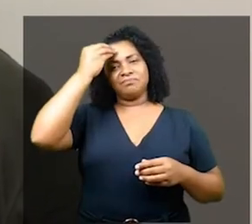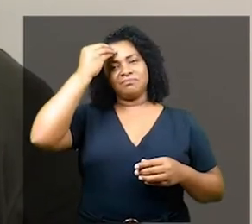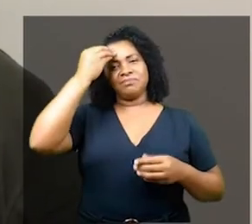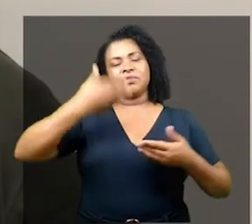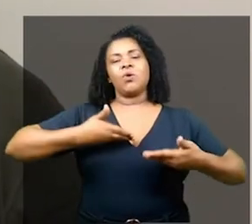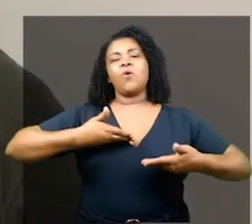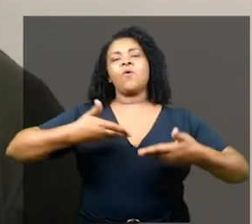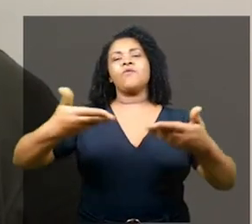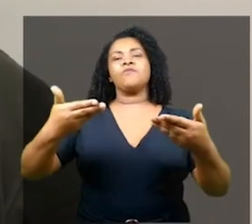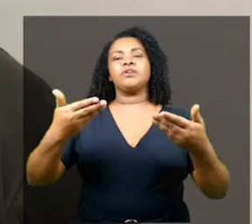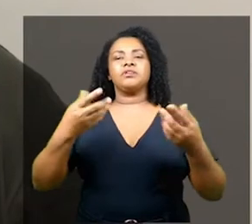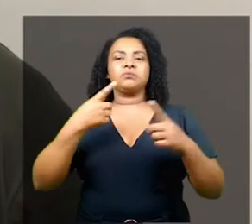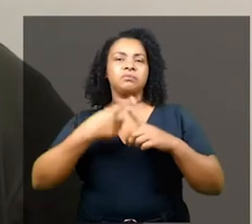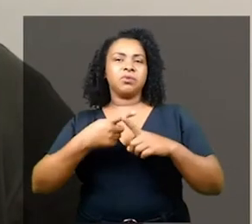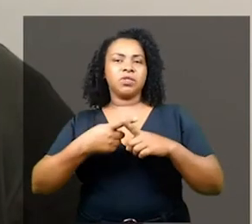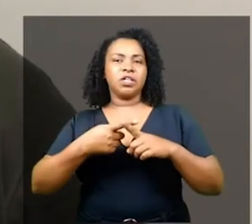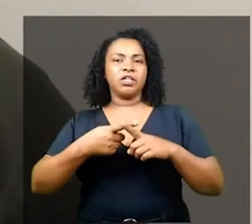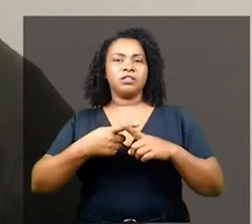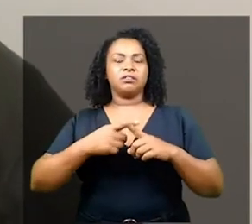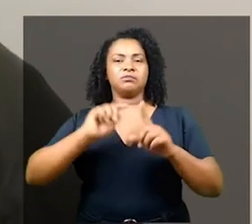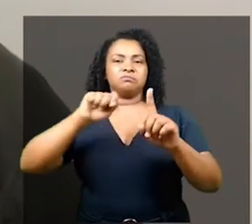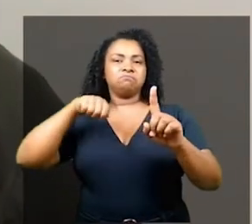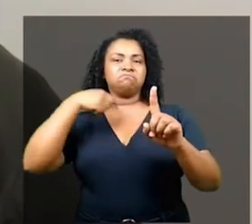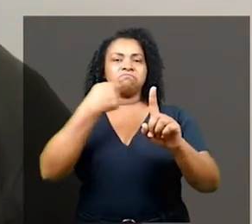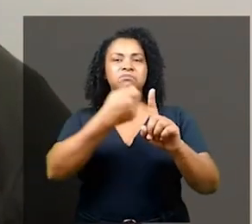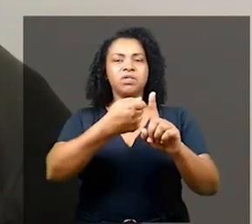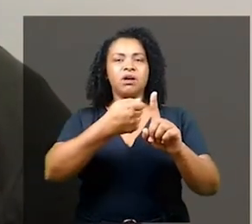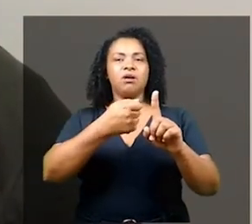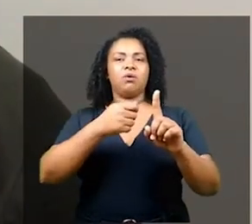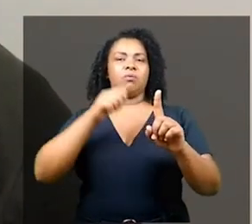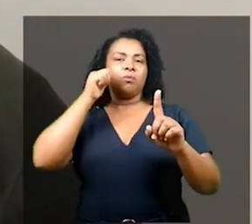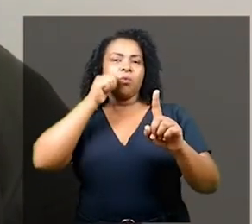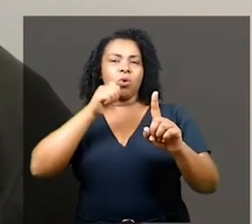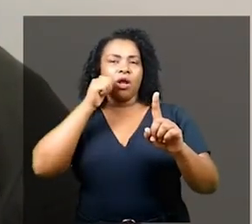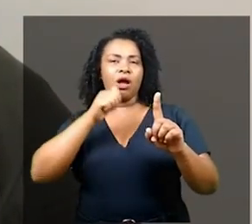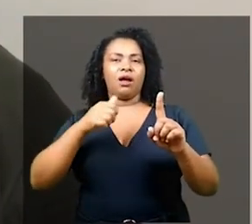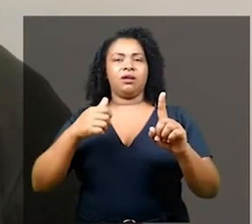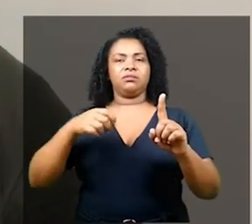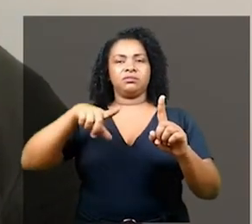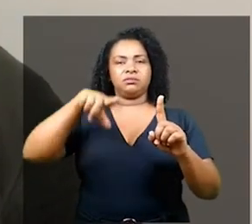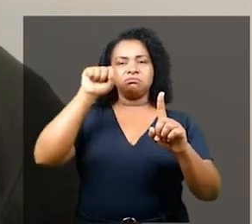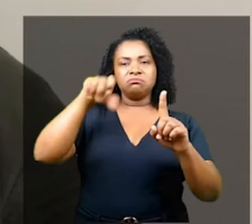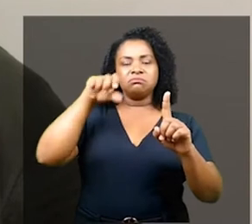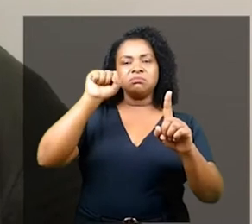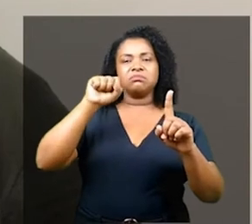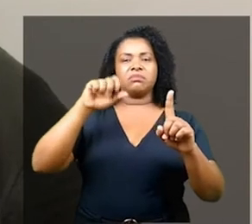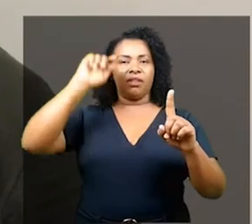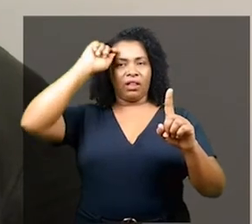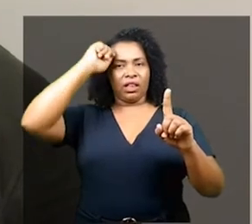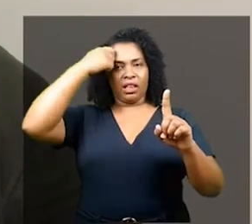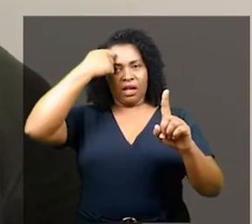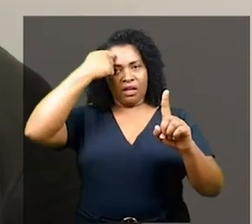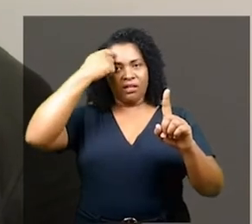fundamenta na evidência que em todas essas categorias que eu aglutino, eu represento uma maioria